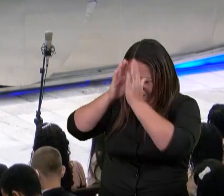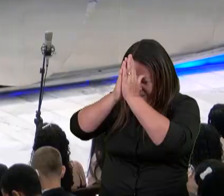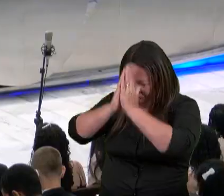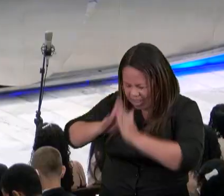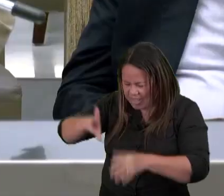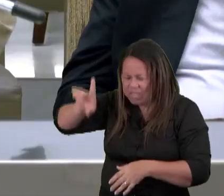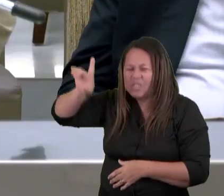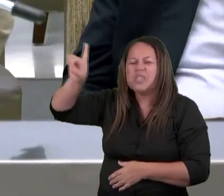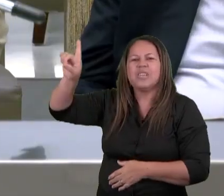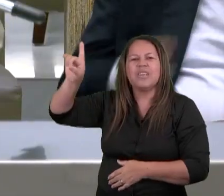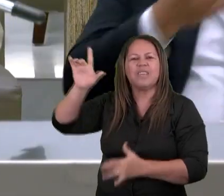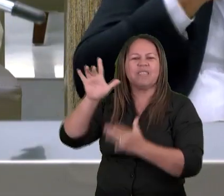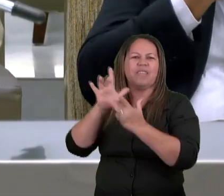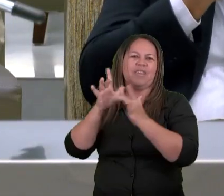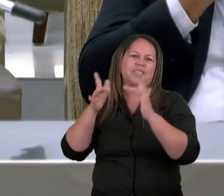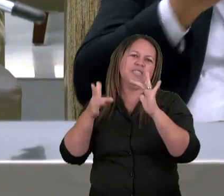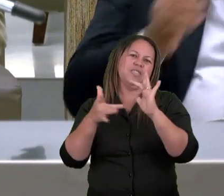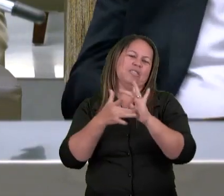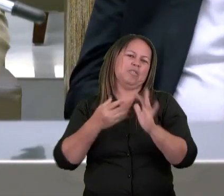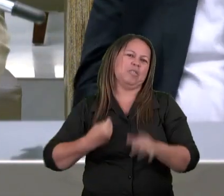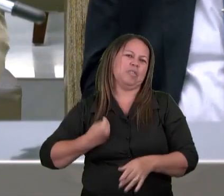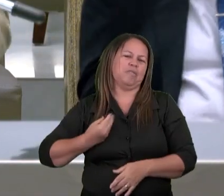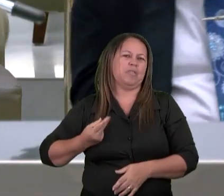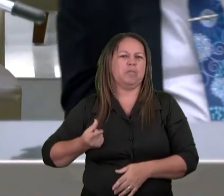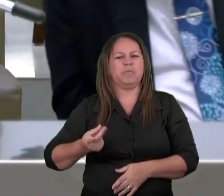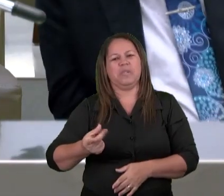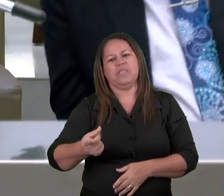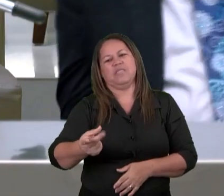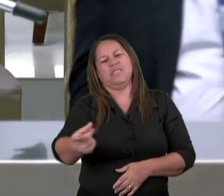que vive para todos sempre